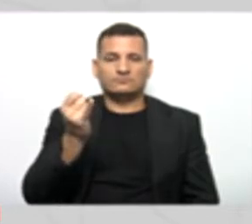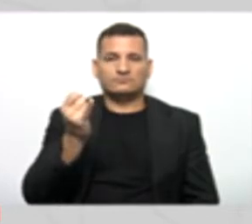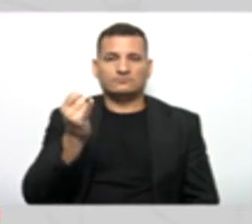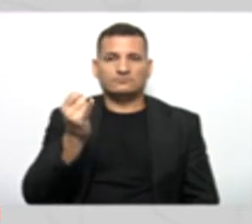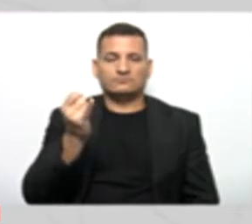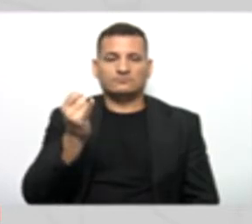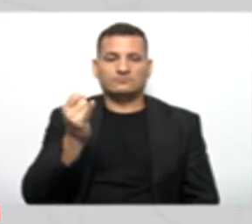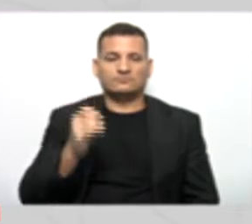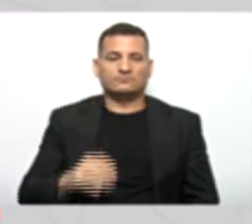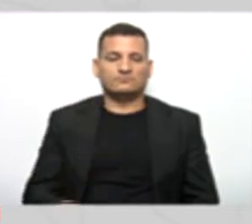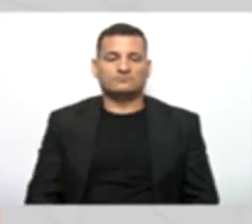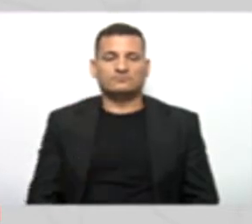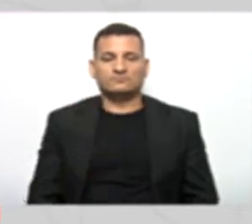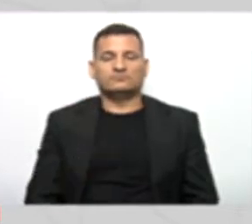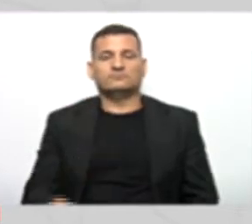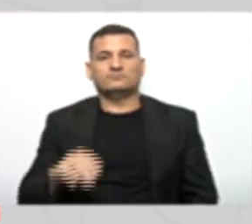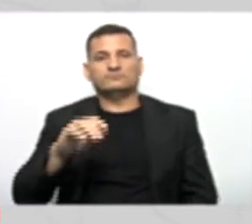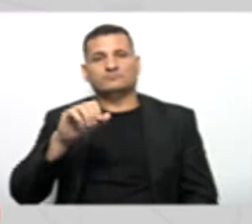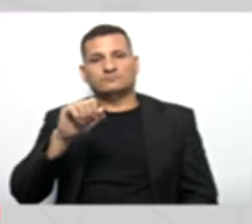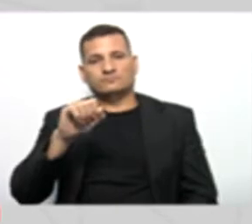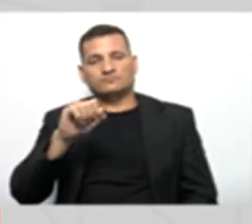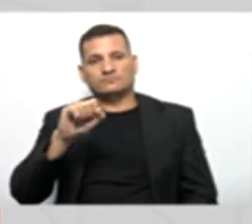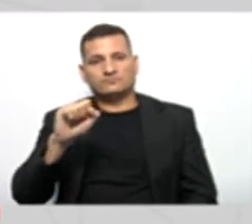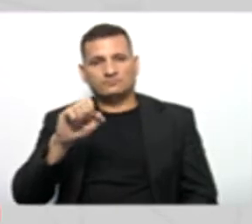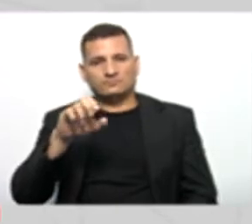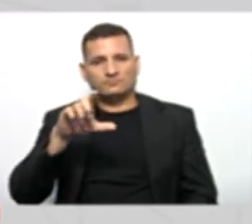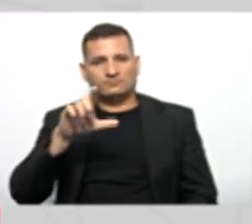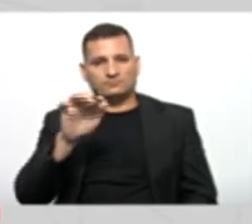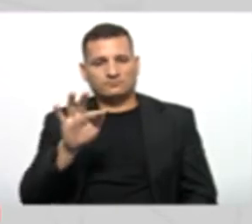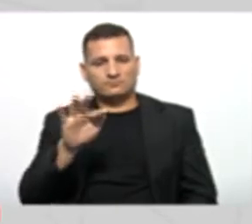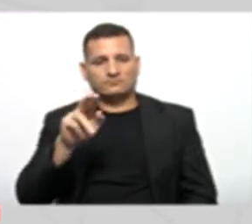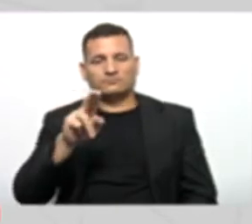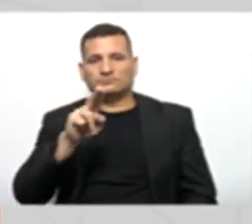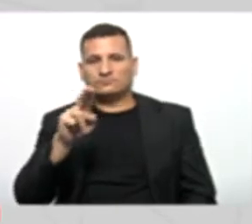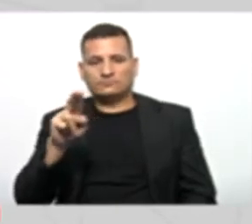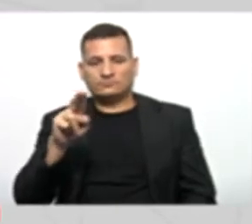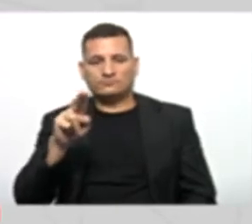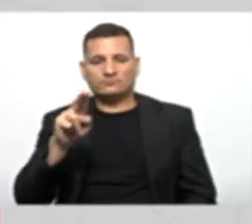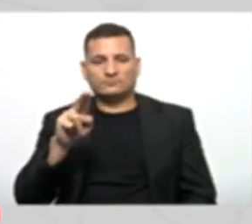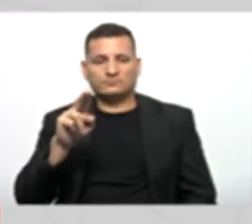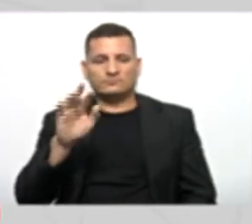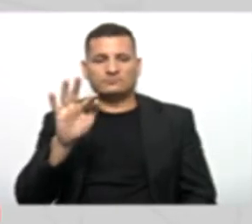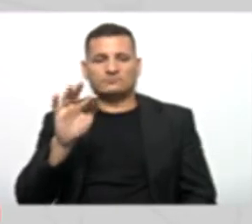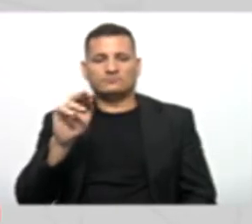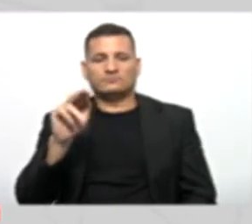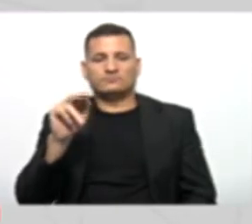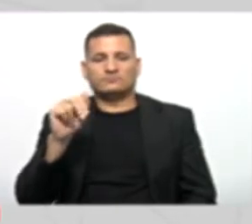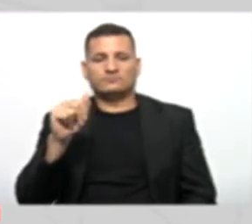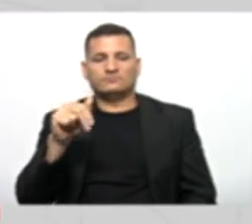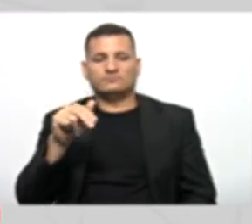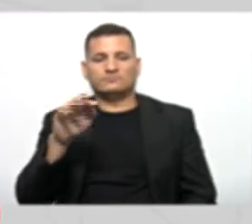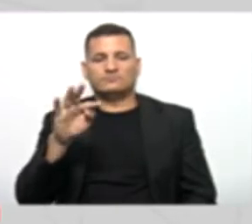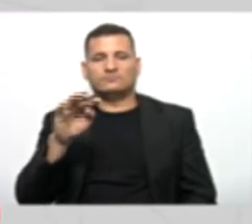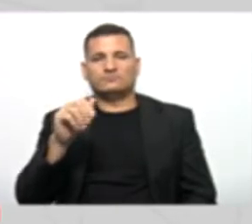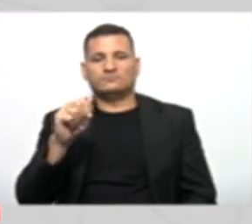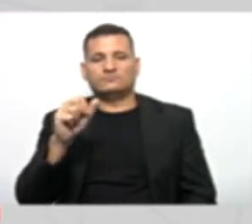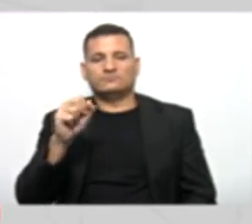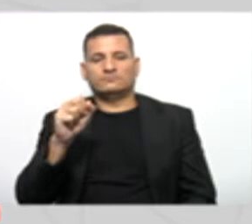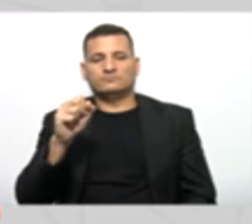Nome Fantasia Ponto Nome Underline